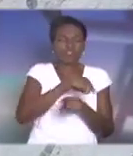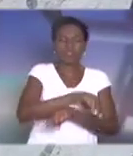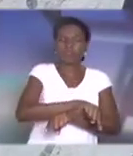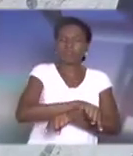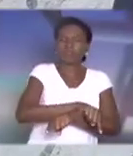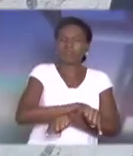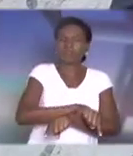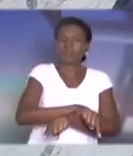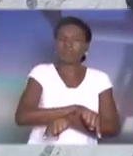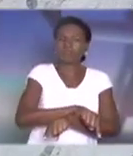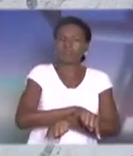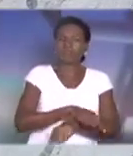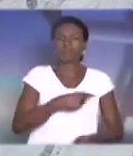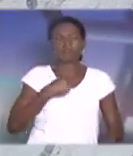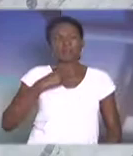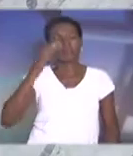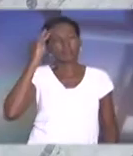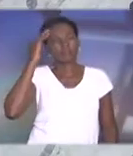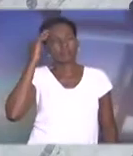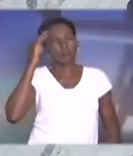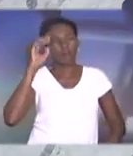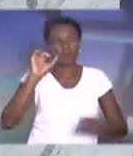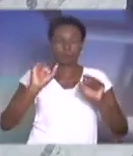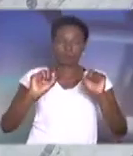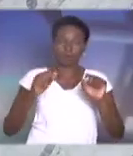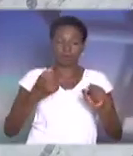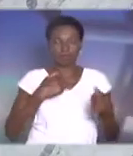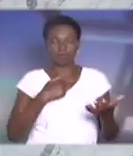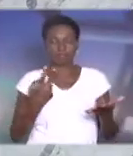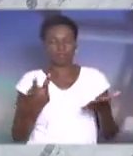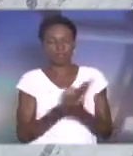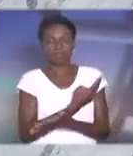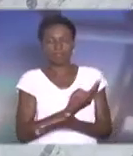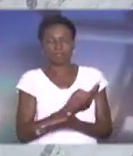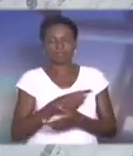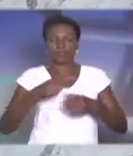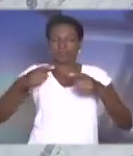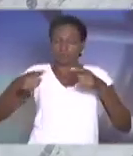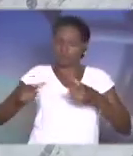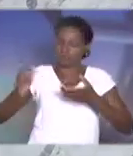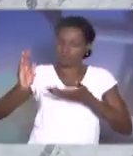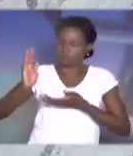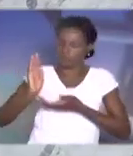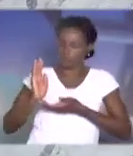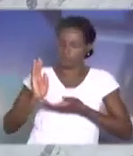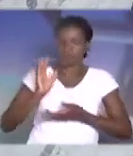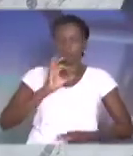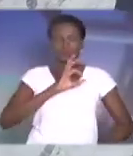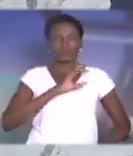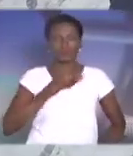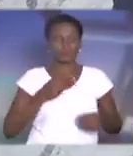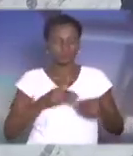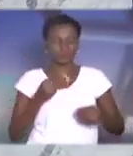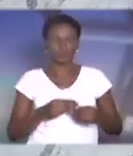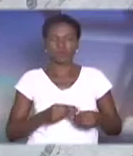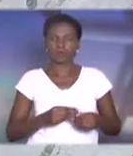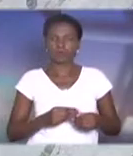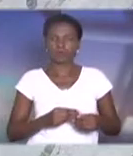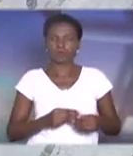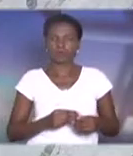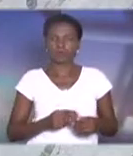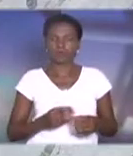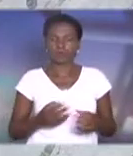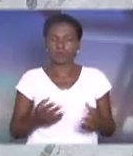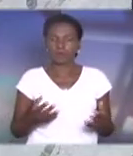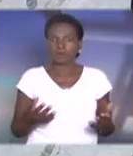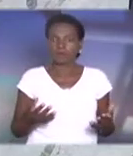entendo, posso estar enganado, que um local público tipo uma Câmara Municipal, ela não deve ser usada